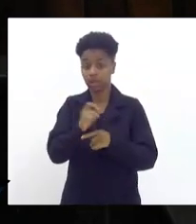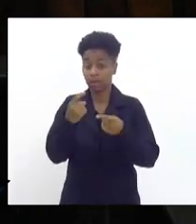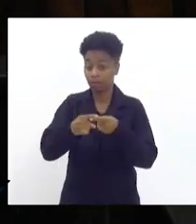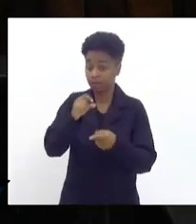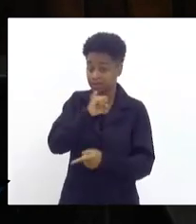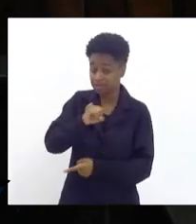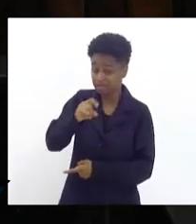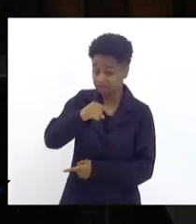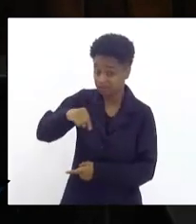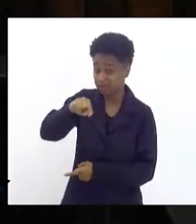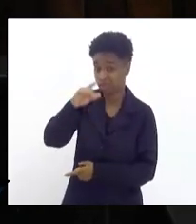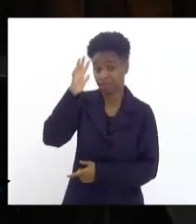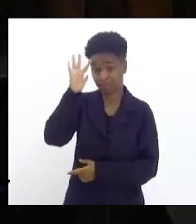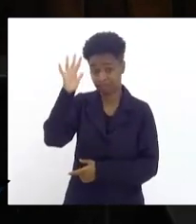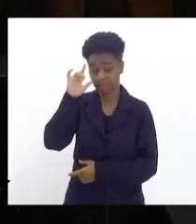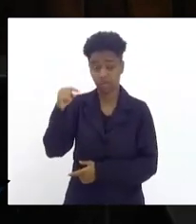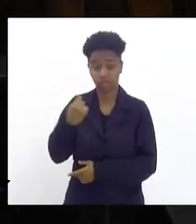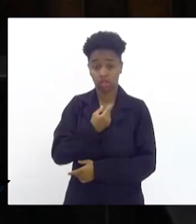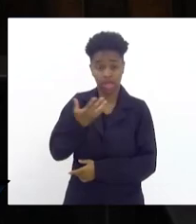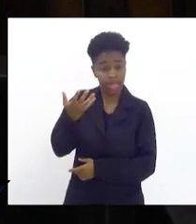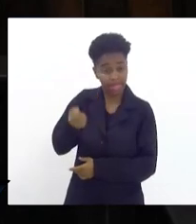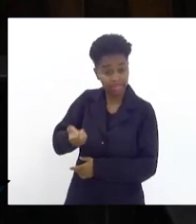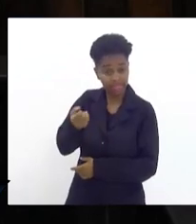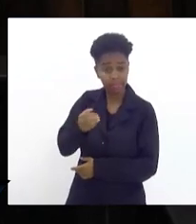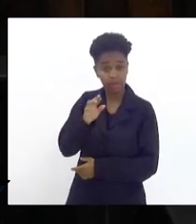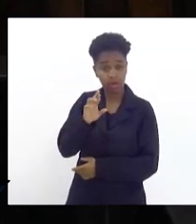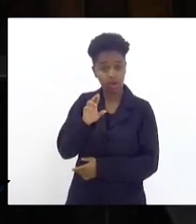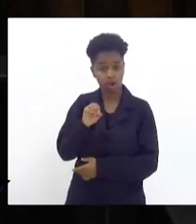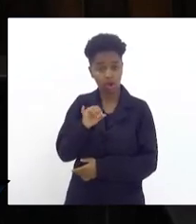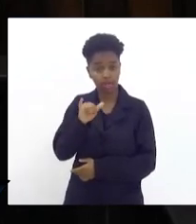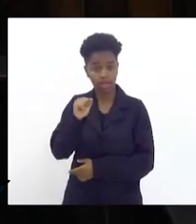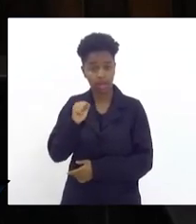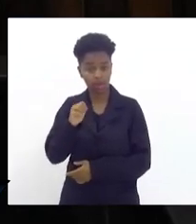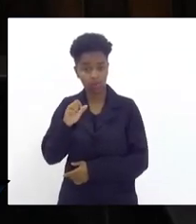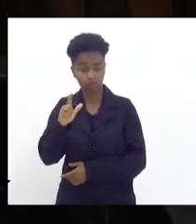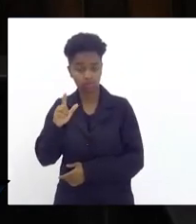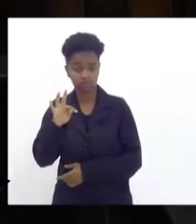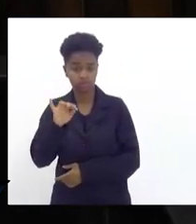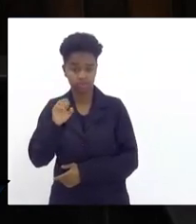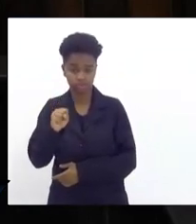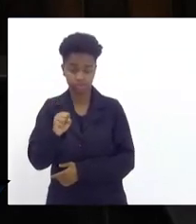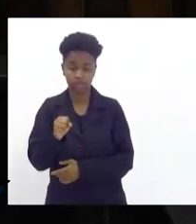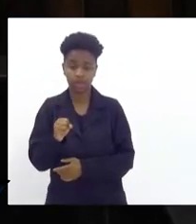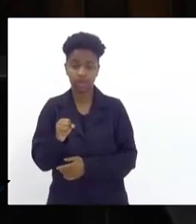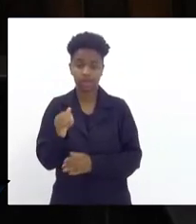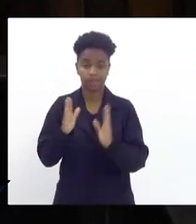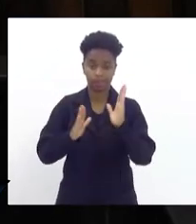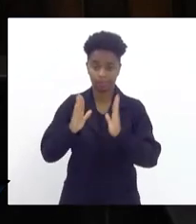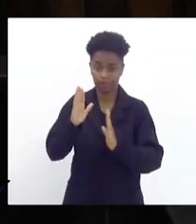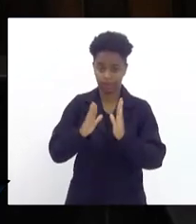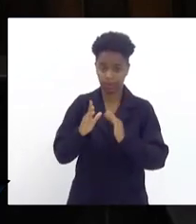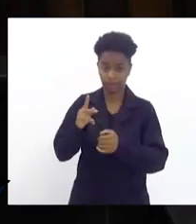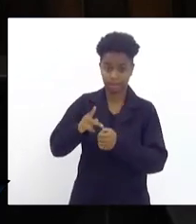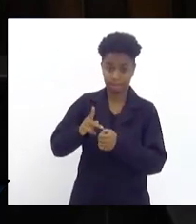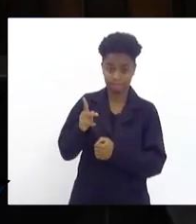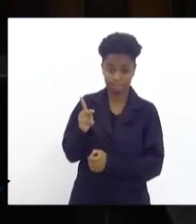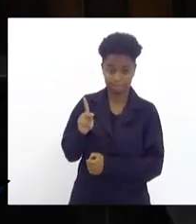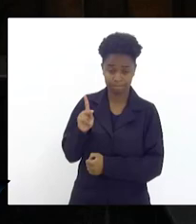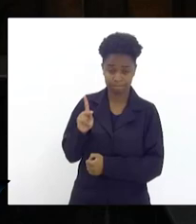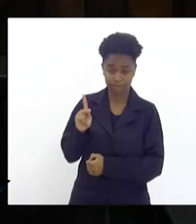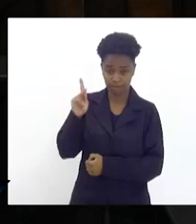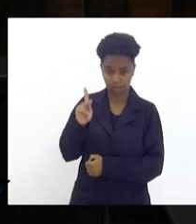a gente arrecada de roda de participação especial, nesse período de petróleo a preços altos